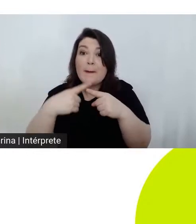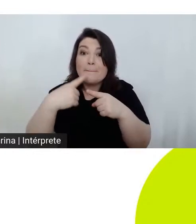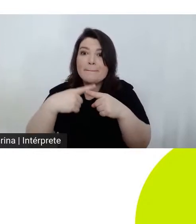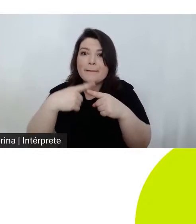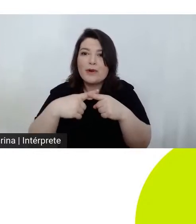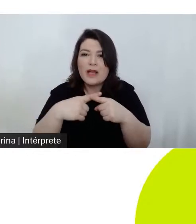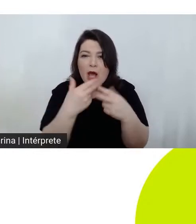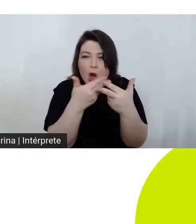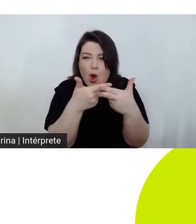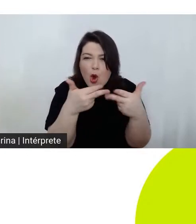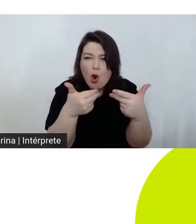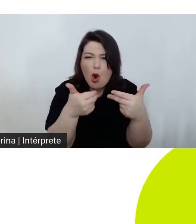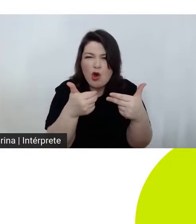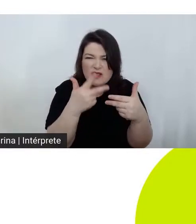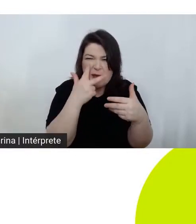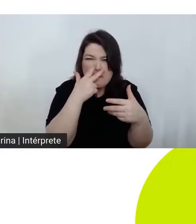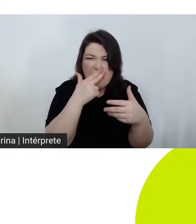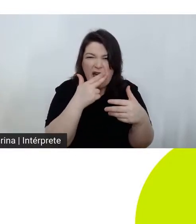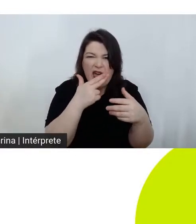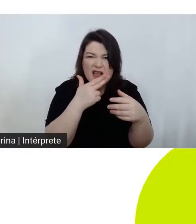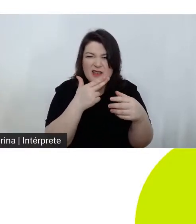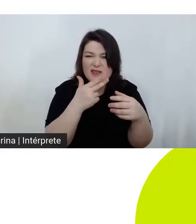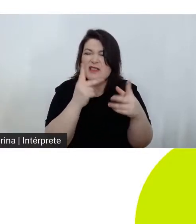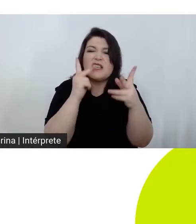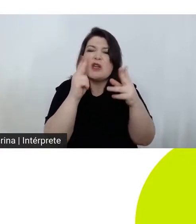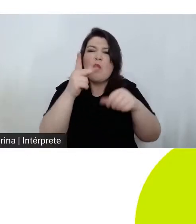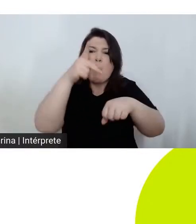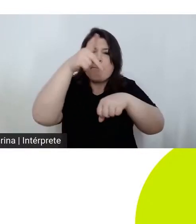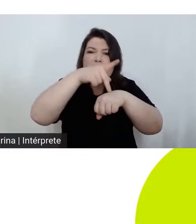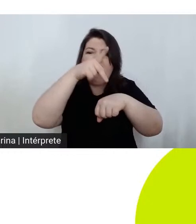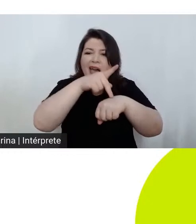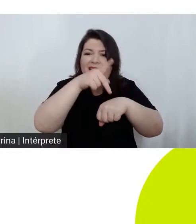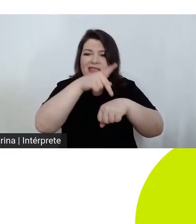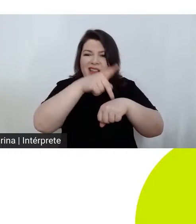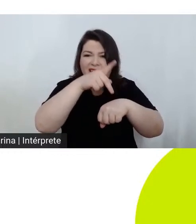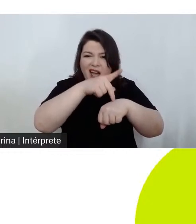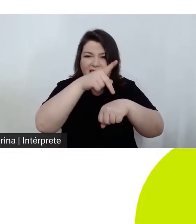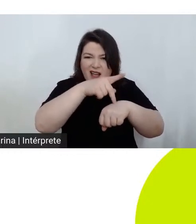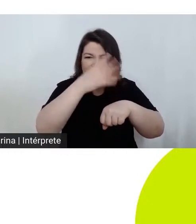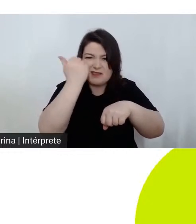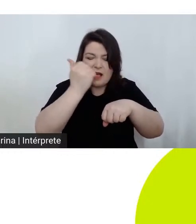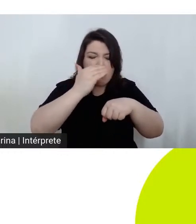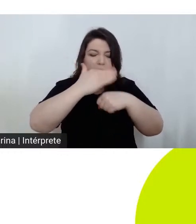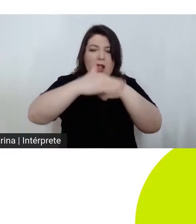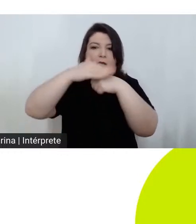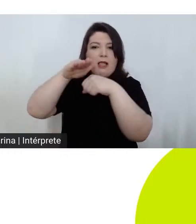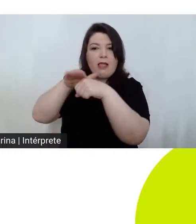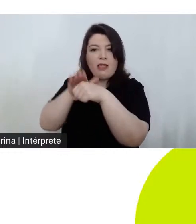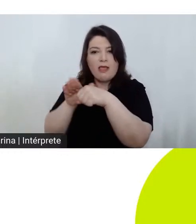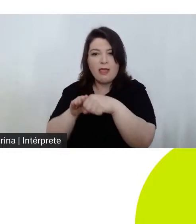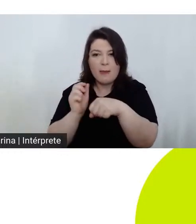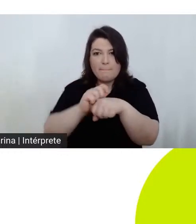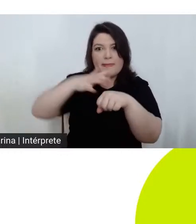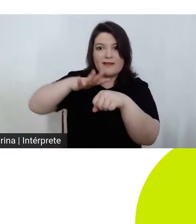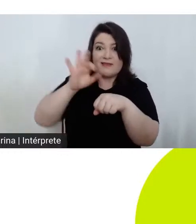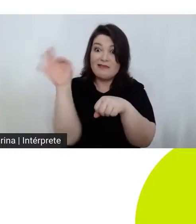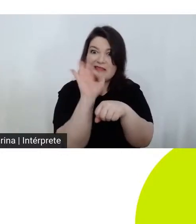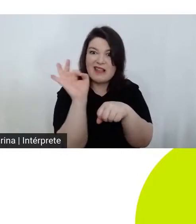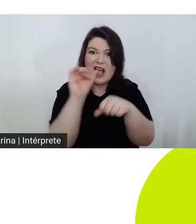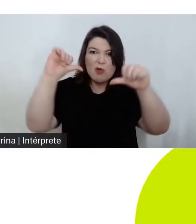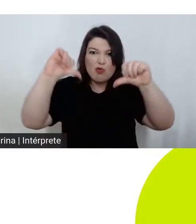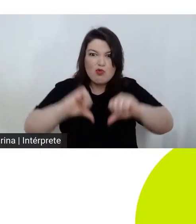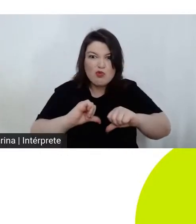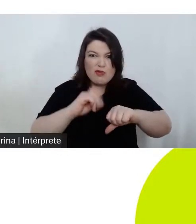inalterado do ato compulsivo. E aqui eu estou usando ato compulsivo em maiúsculo.